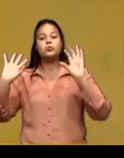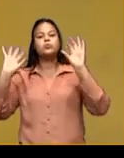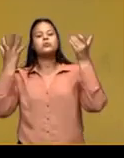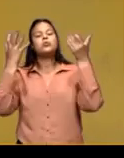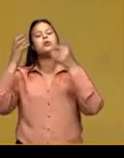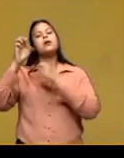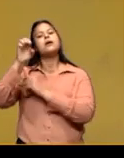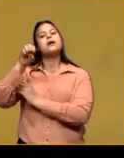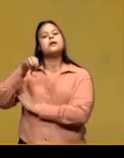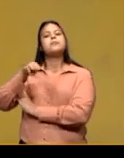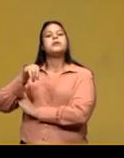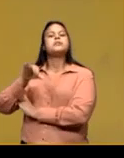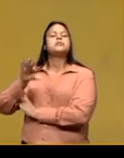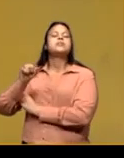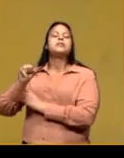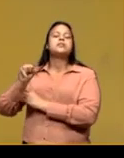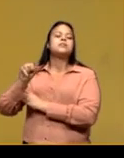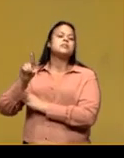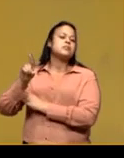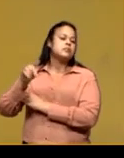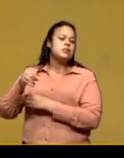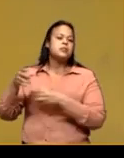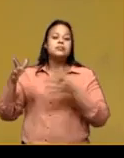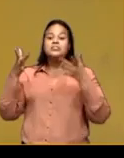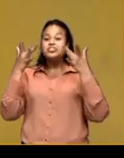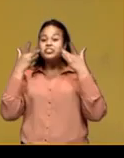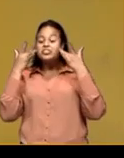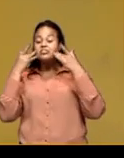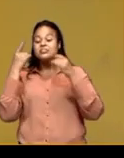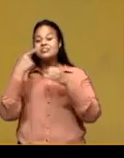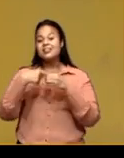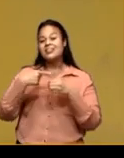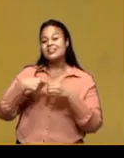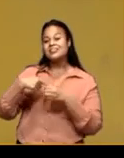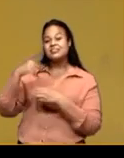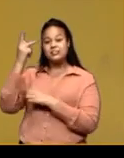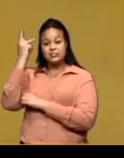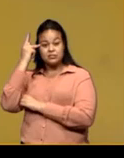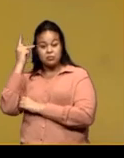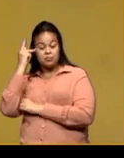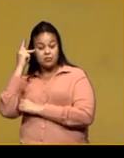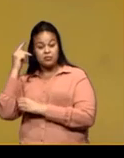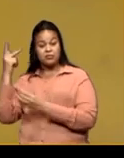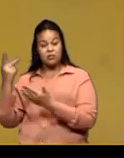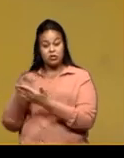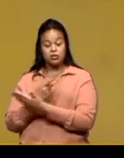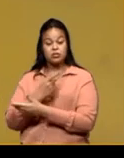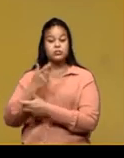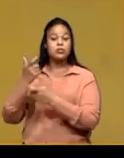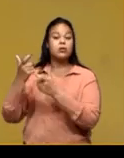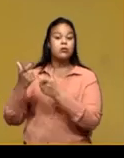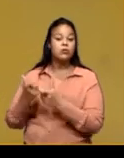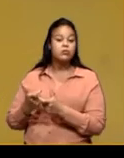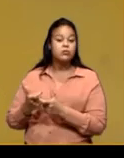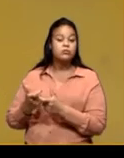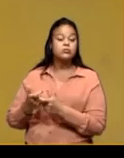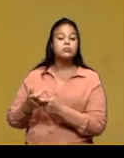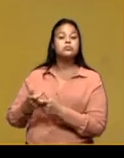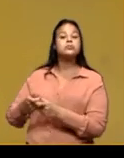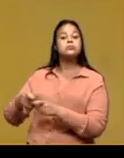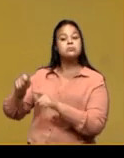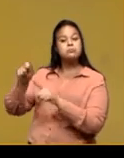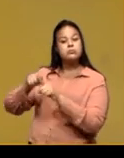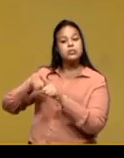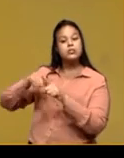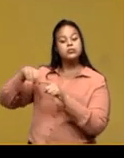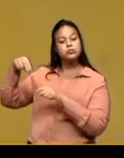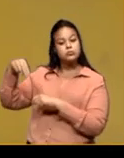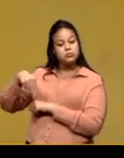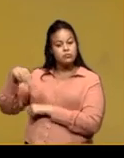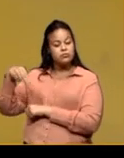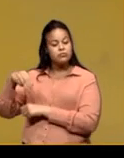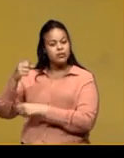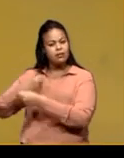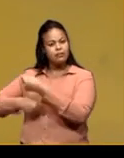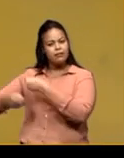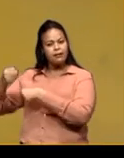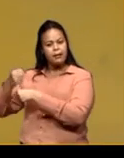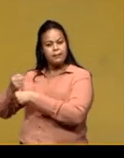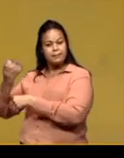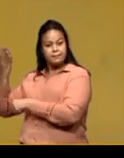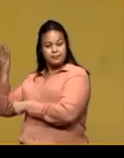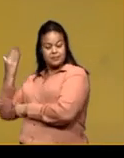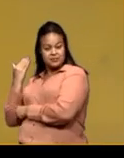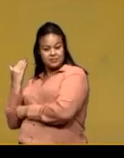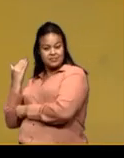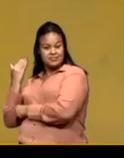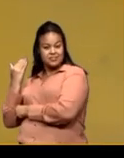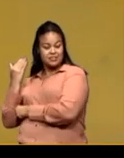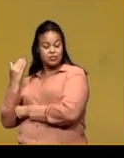no Teatro Municipal de São Paulo, que aconteceu em novembro do ano passado. Segundo Emicida e Fiotti, o filme